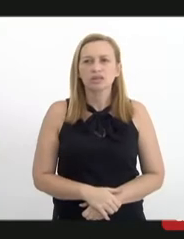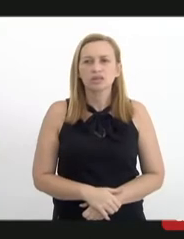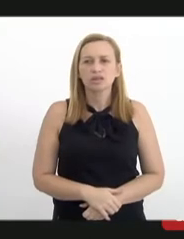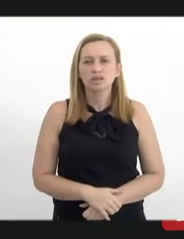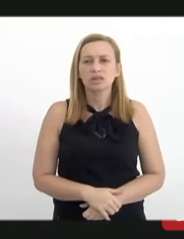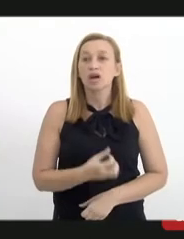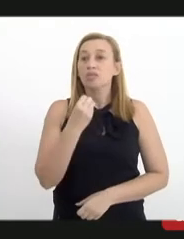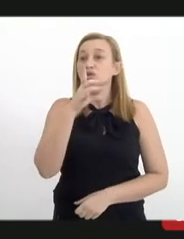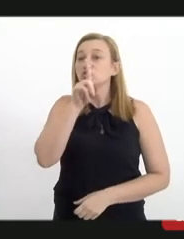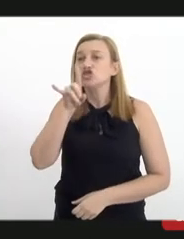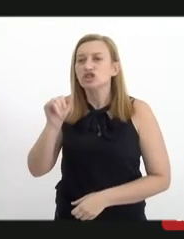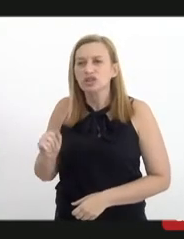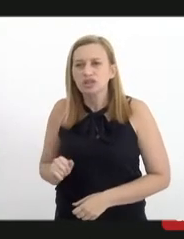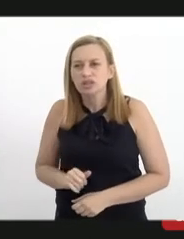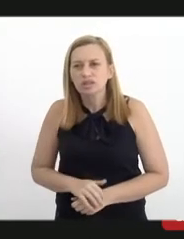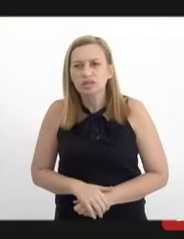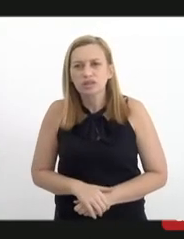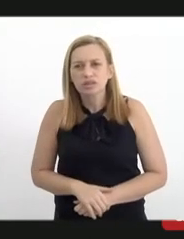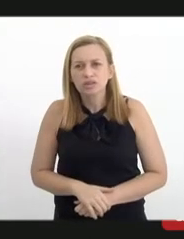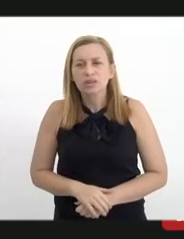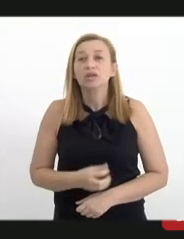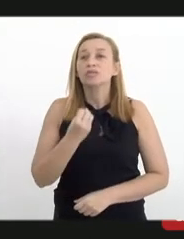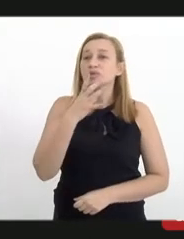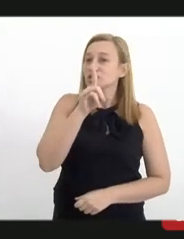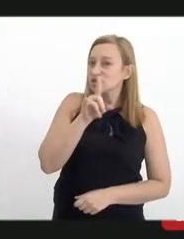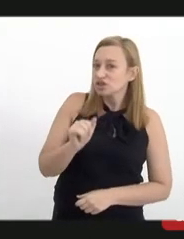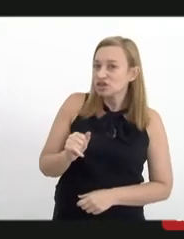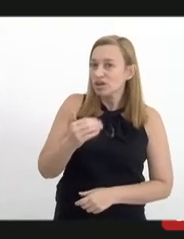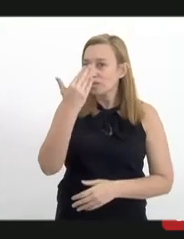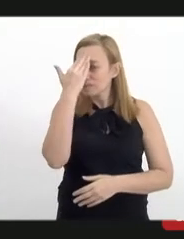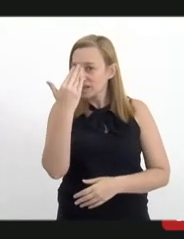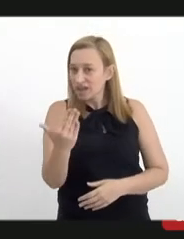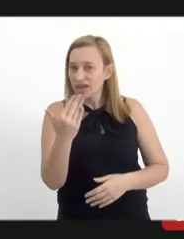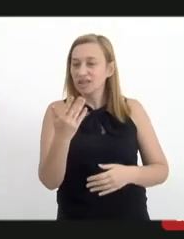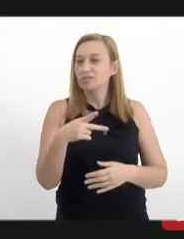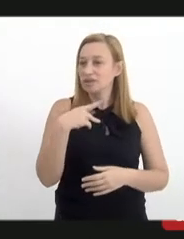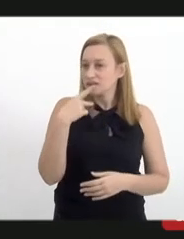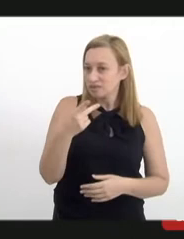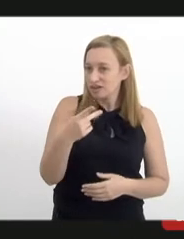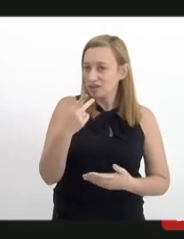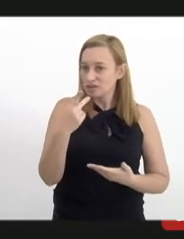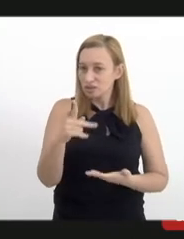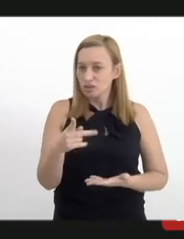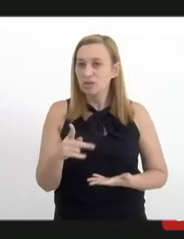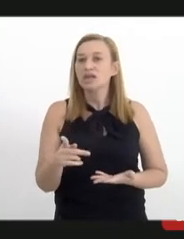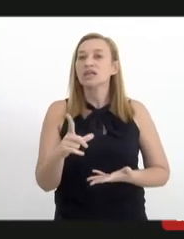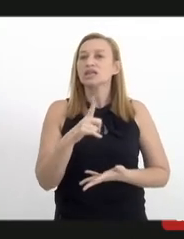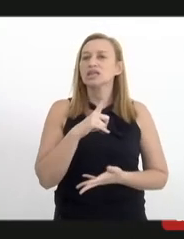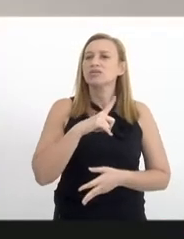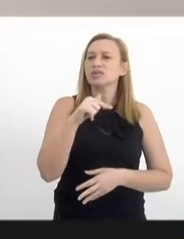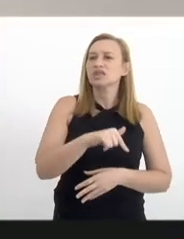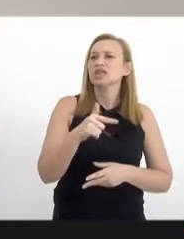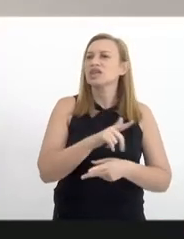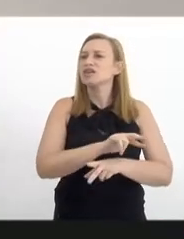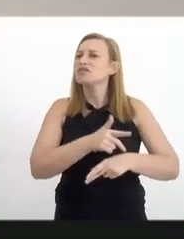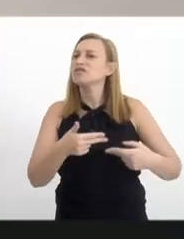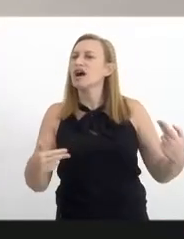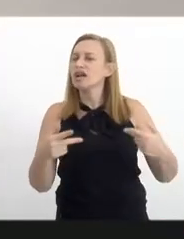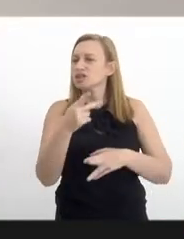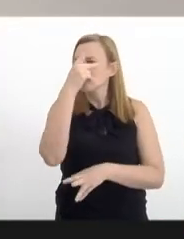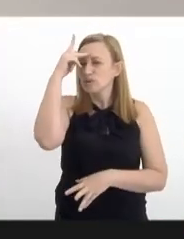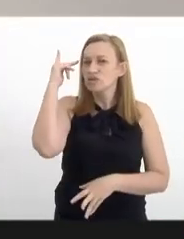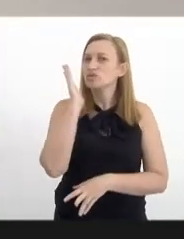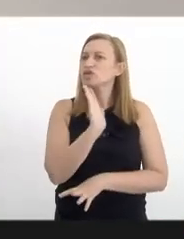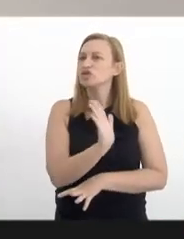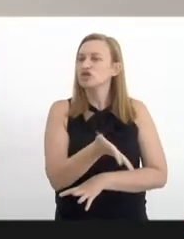Bom dia. Bom dia, Anne. Obrigado pela explanação. nós temos aqui várias pessoas já